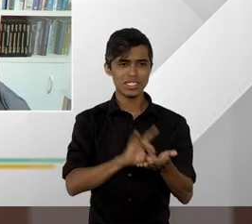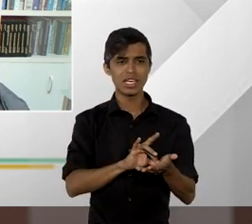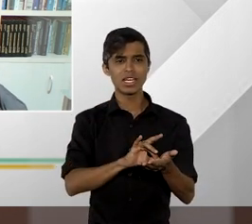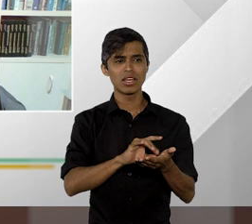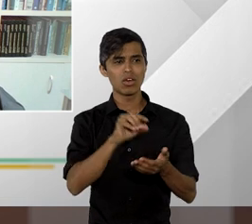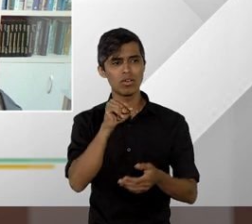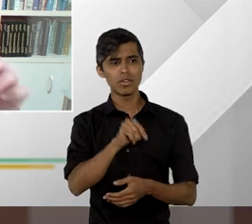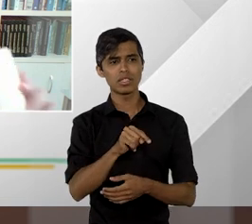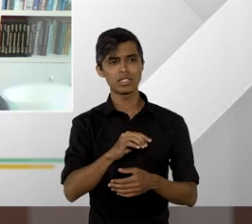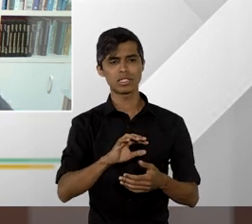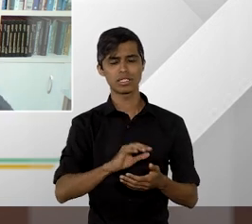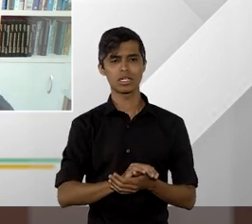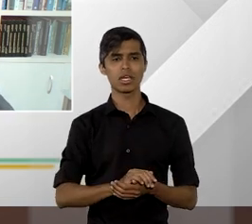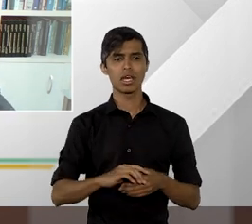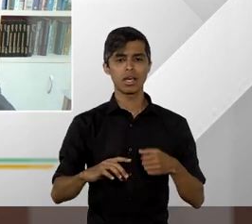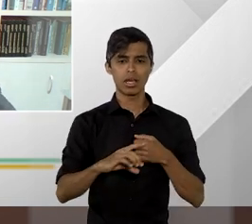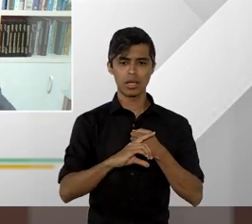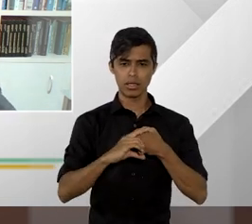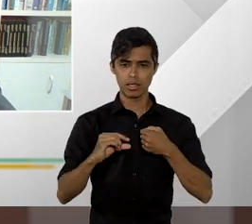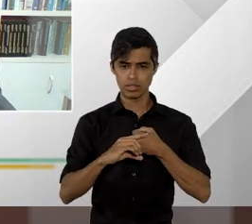pela Emenda Constitucional 125?